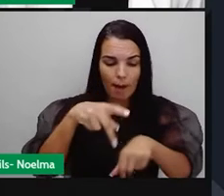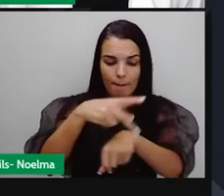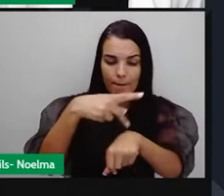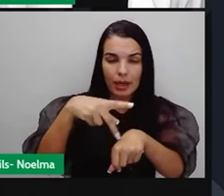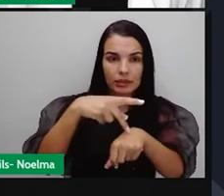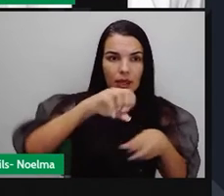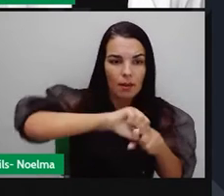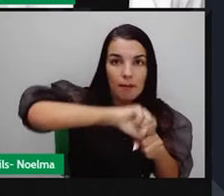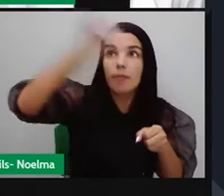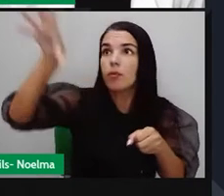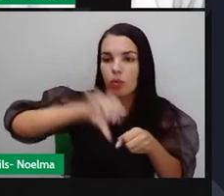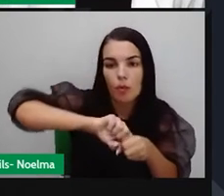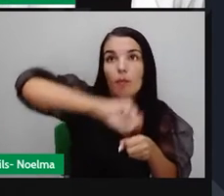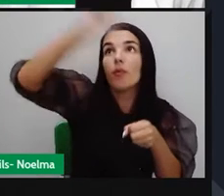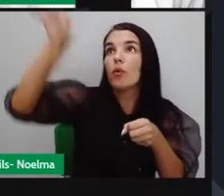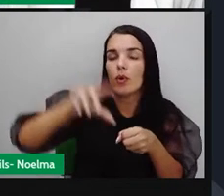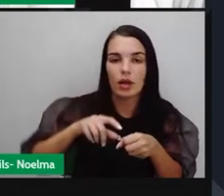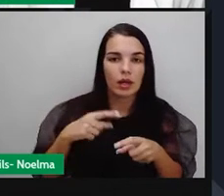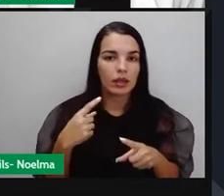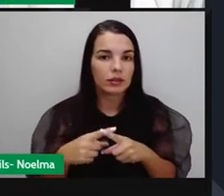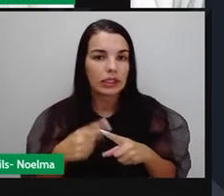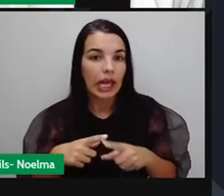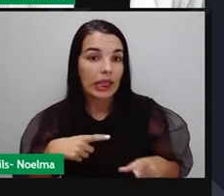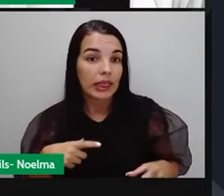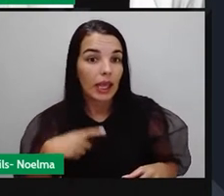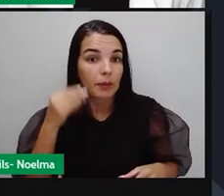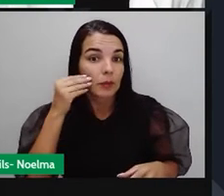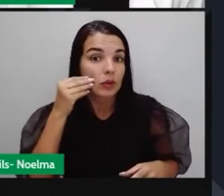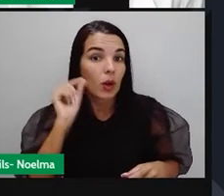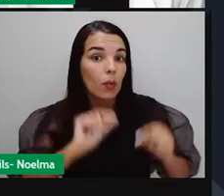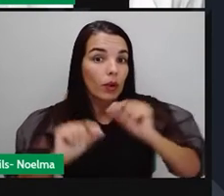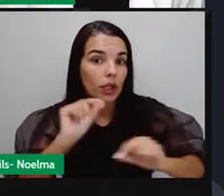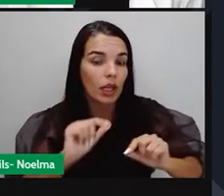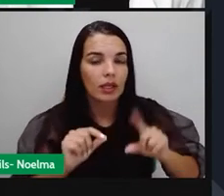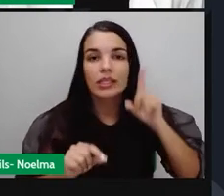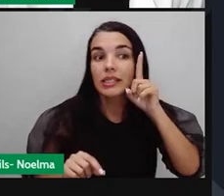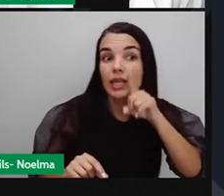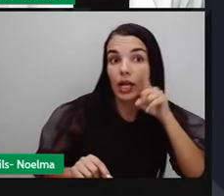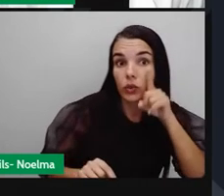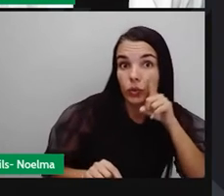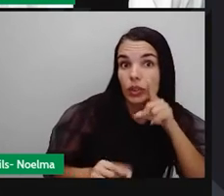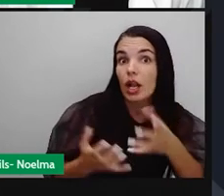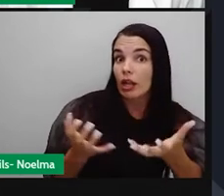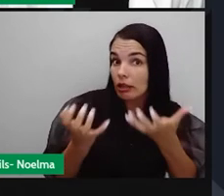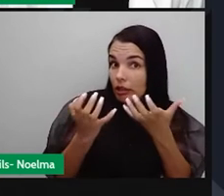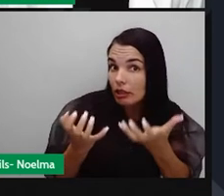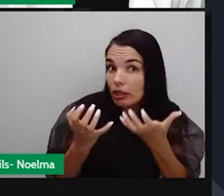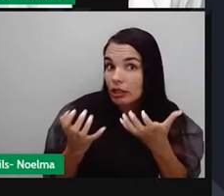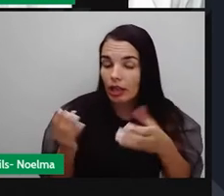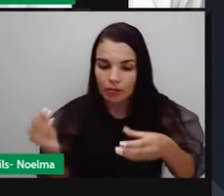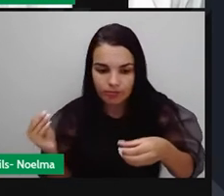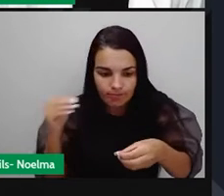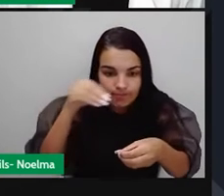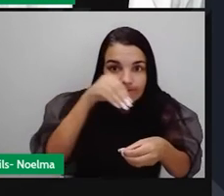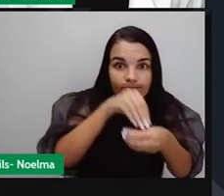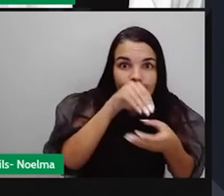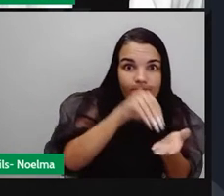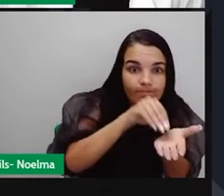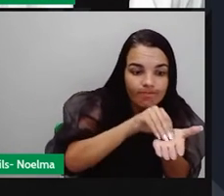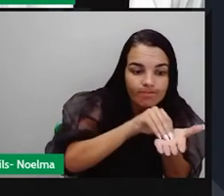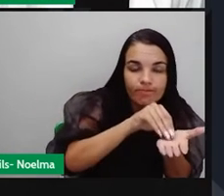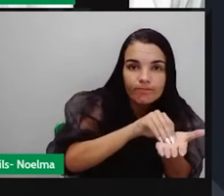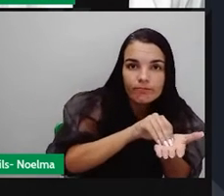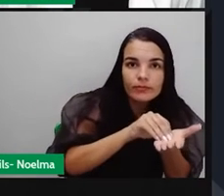merece uma referência, porque os Estados Unidos pretendiam instalar a União